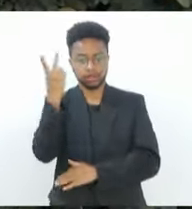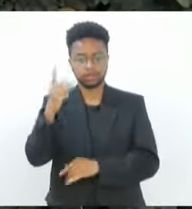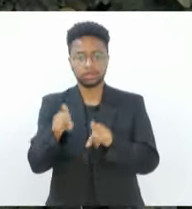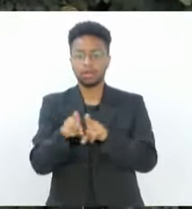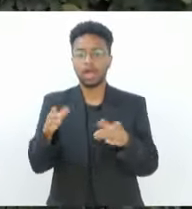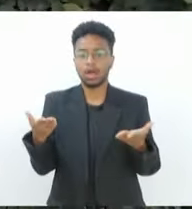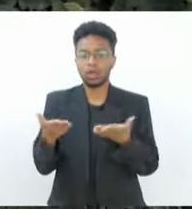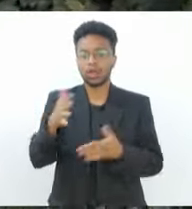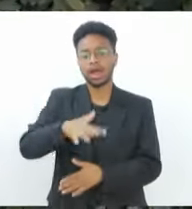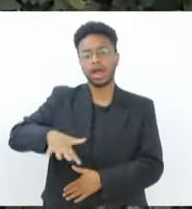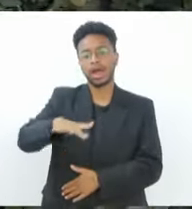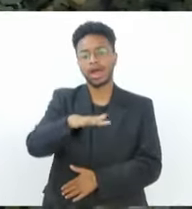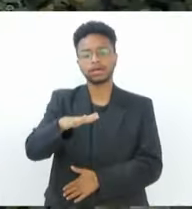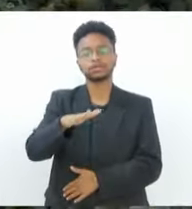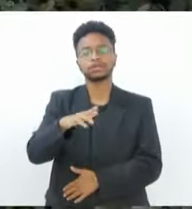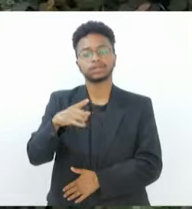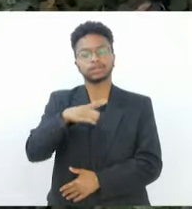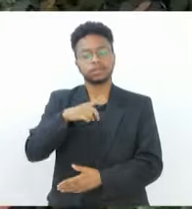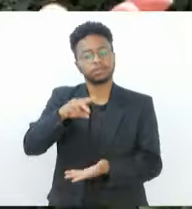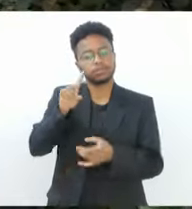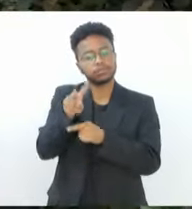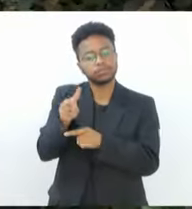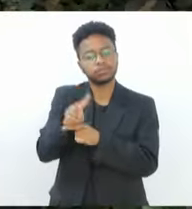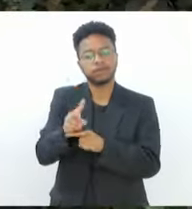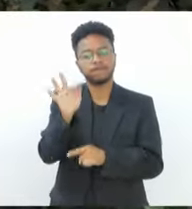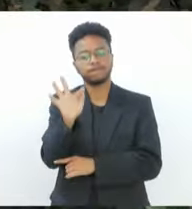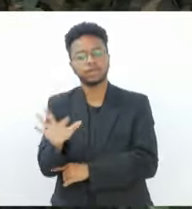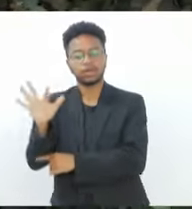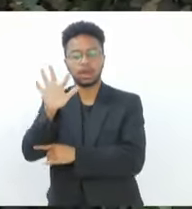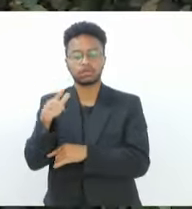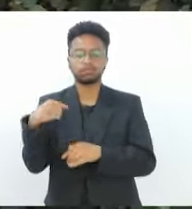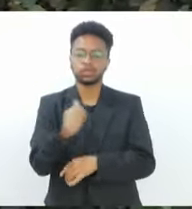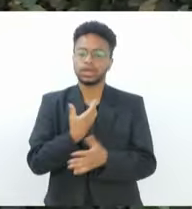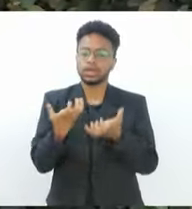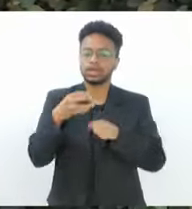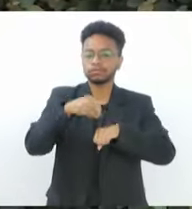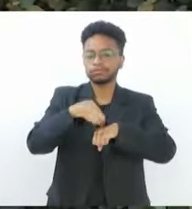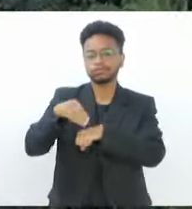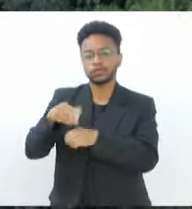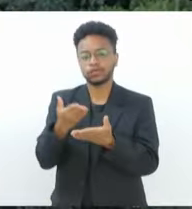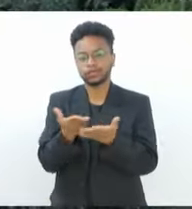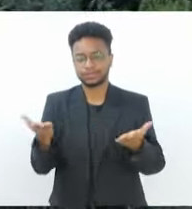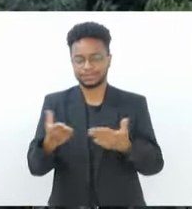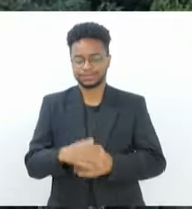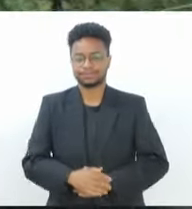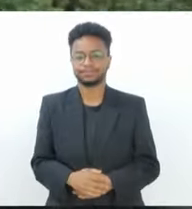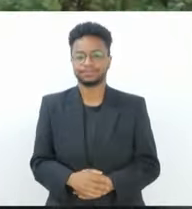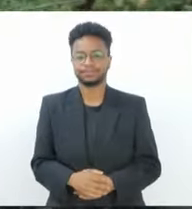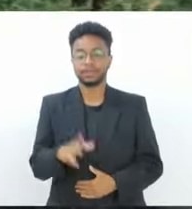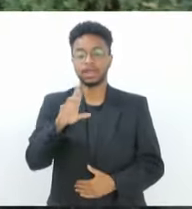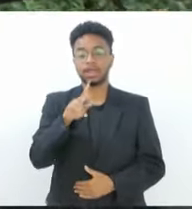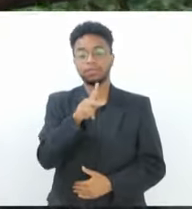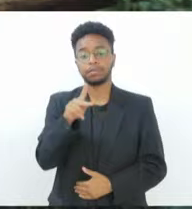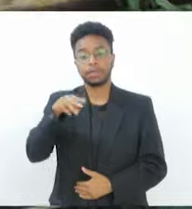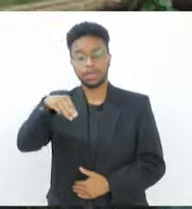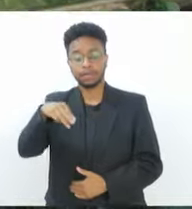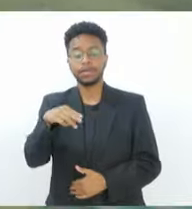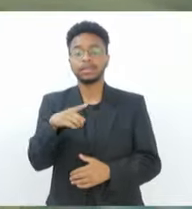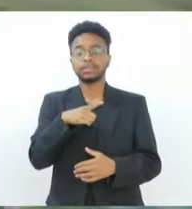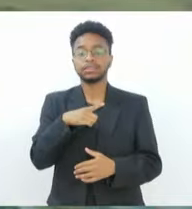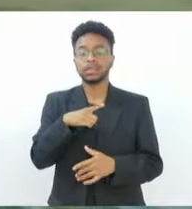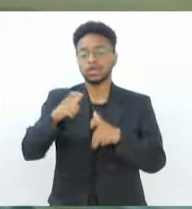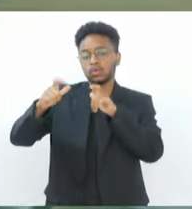área de humanidade de conservação federal e queríamos compartilhar isso com todo mundo. A RPPN possui uma